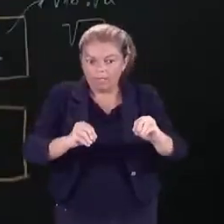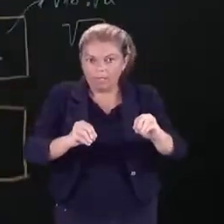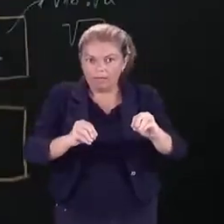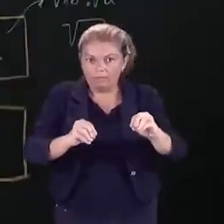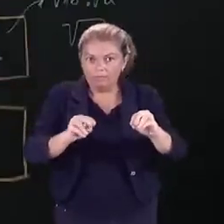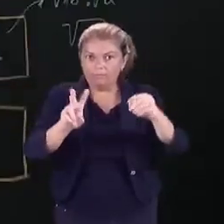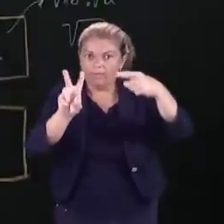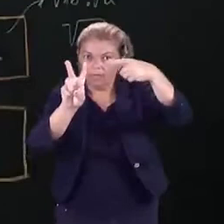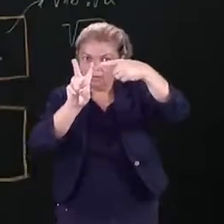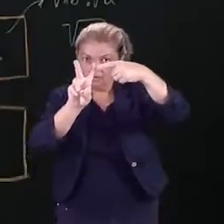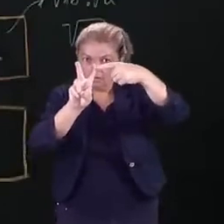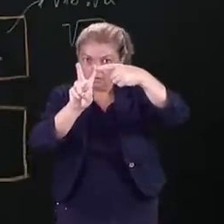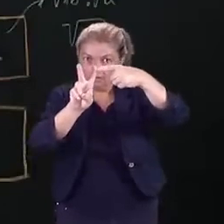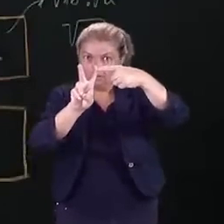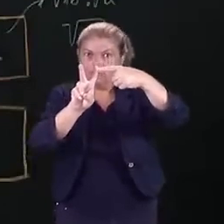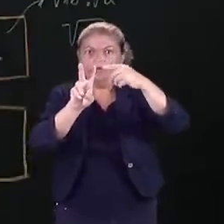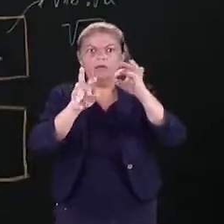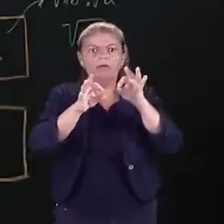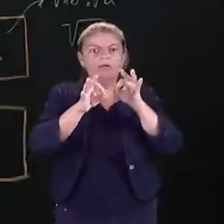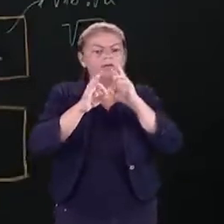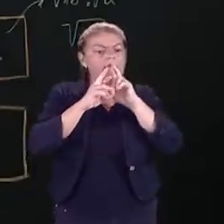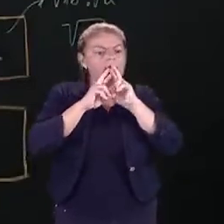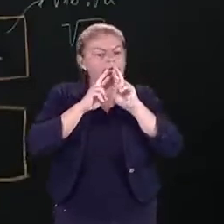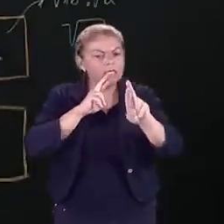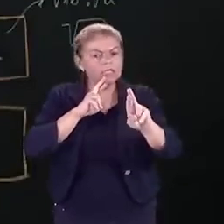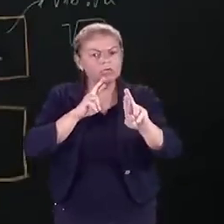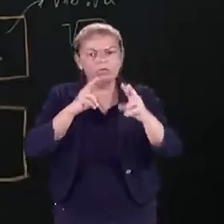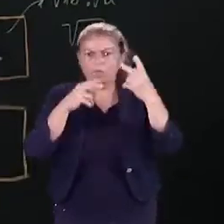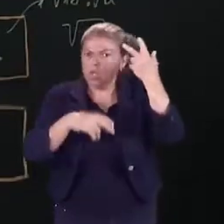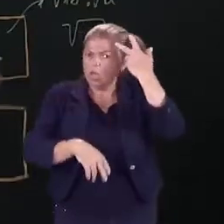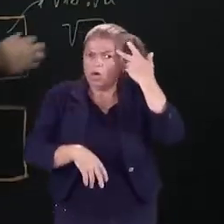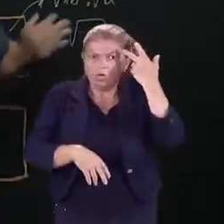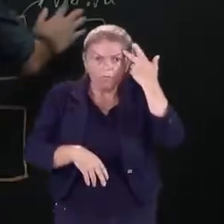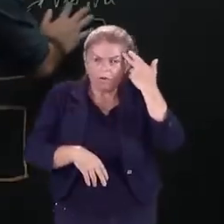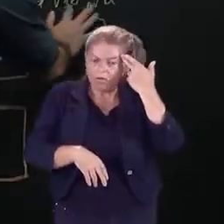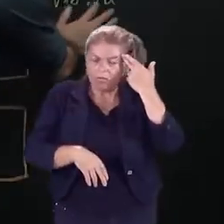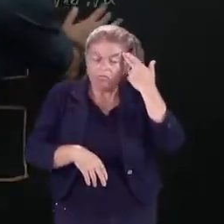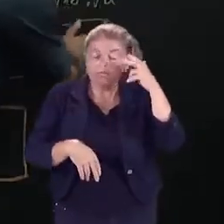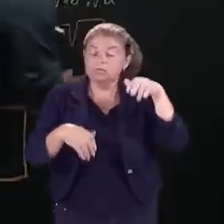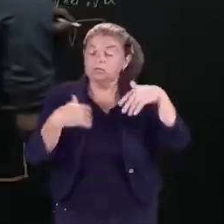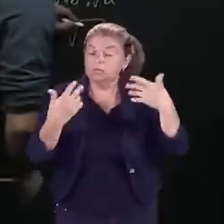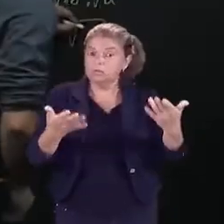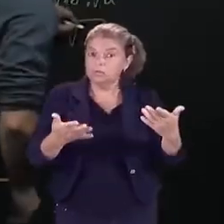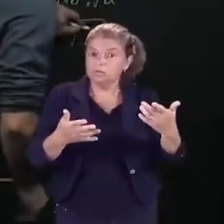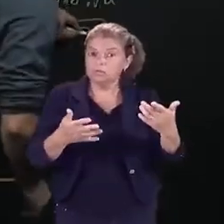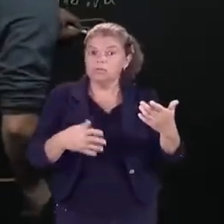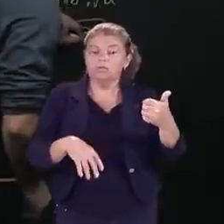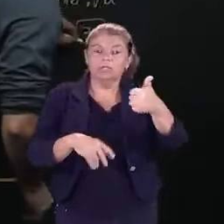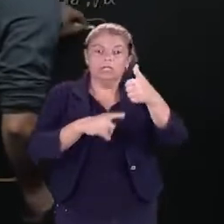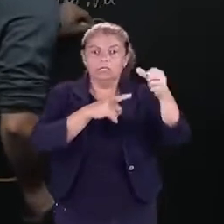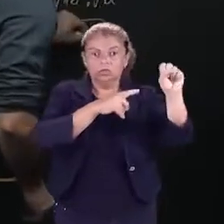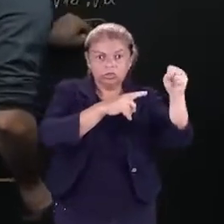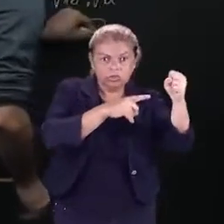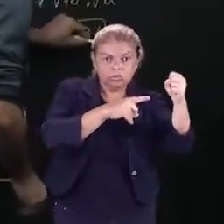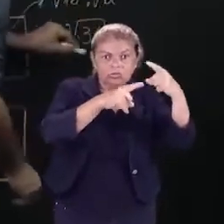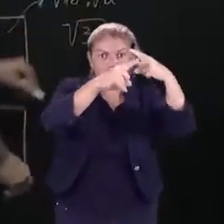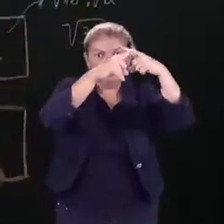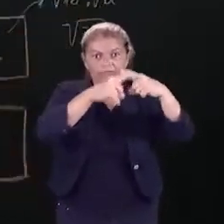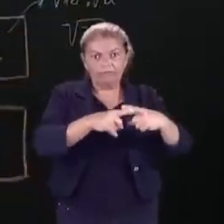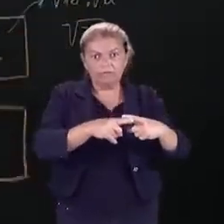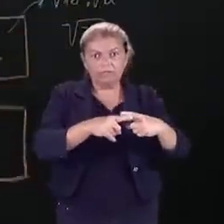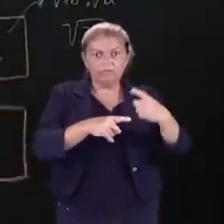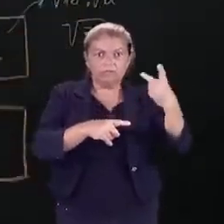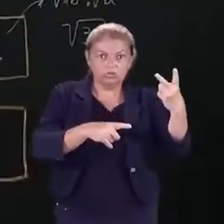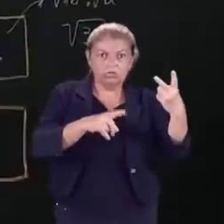resolve a multiplicação normal entre os radicandos. Sendo assim, 18 vezes 2 é